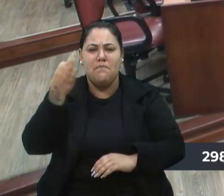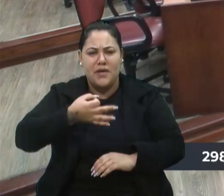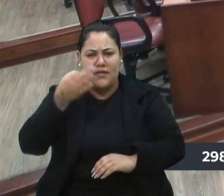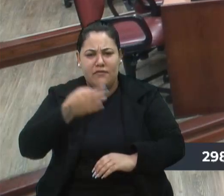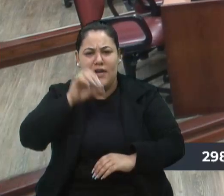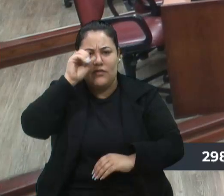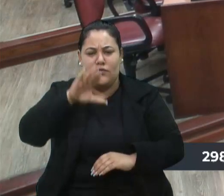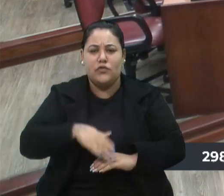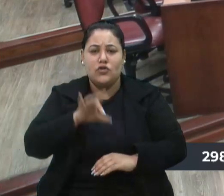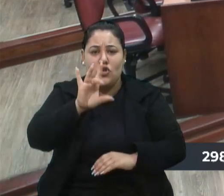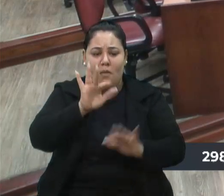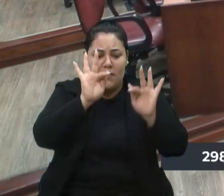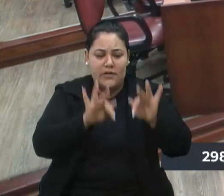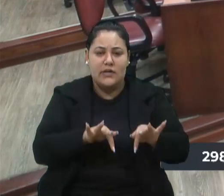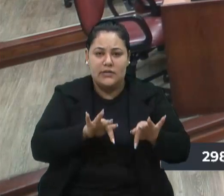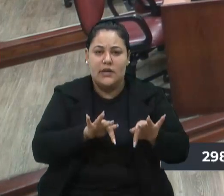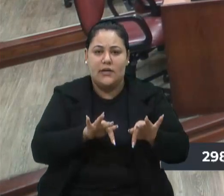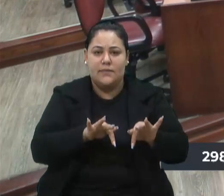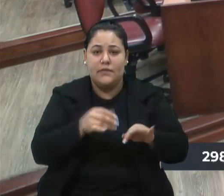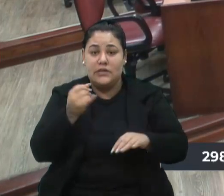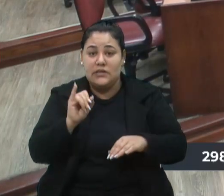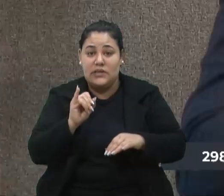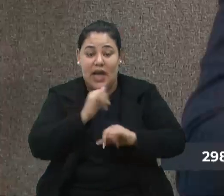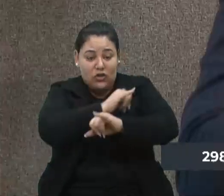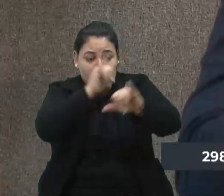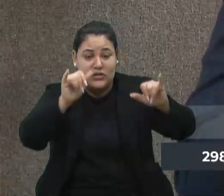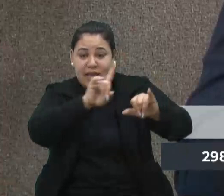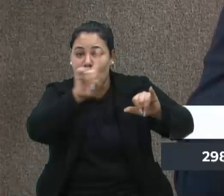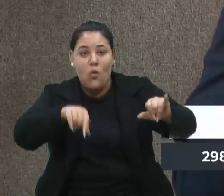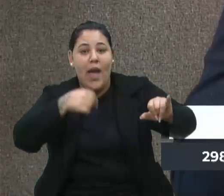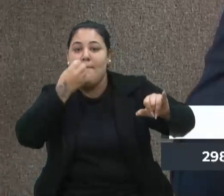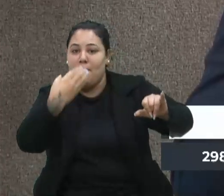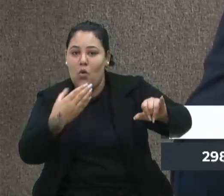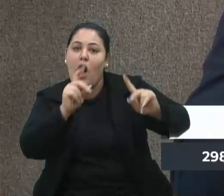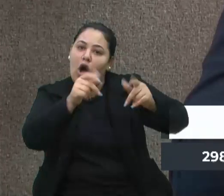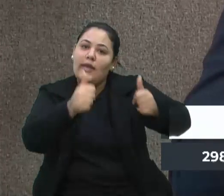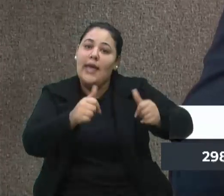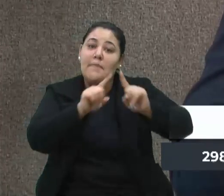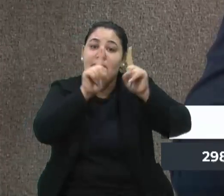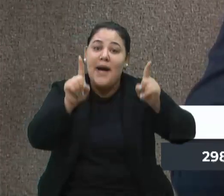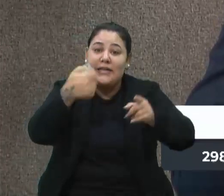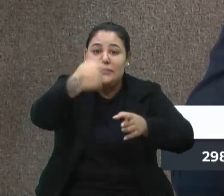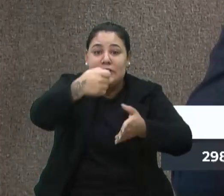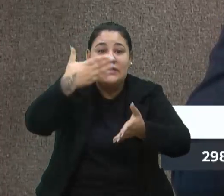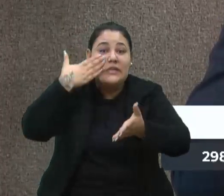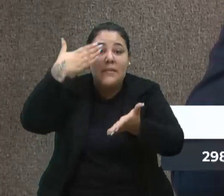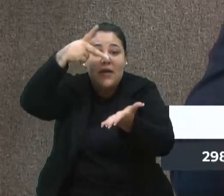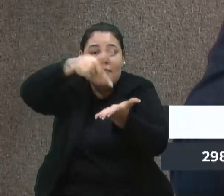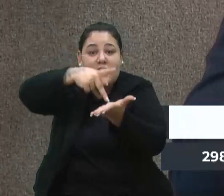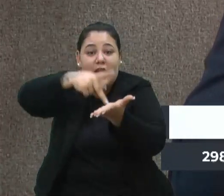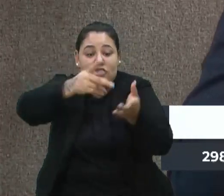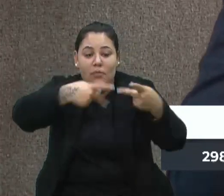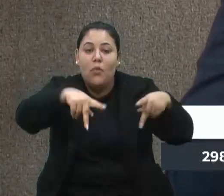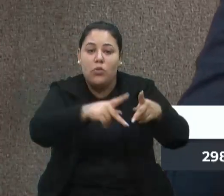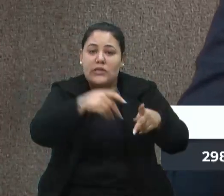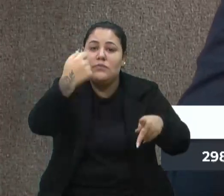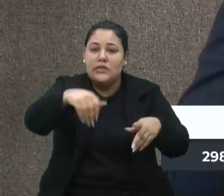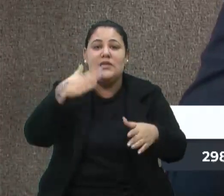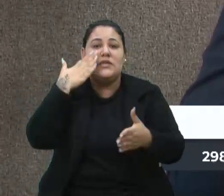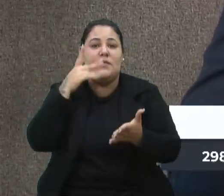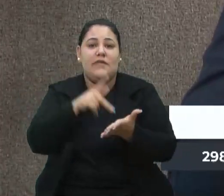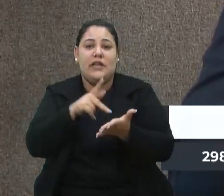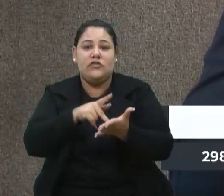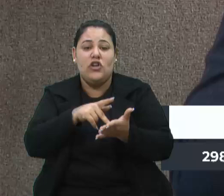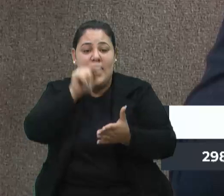mesmo que a notícia não seja boa, mas ela tem que ser a verdade. A população tem que saber a verdade. E nós estamos aqui para ter